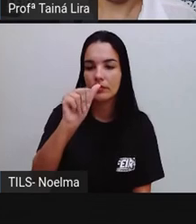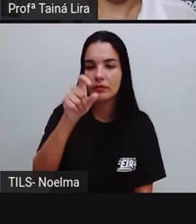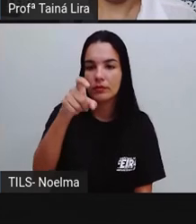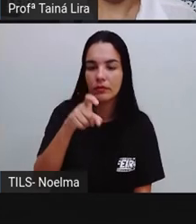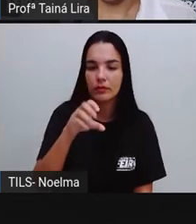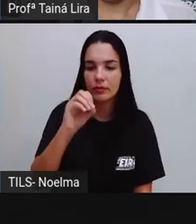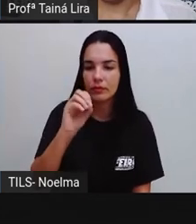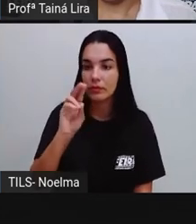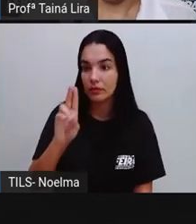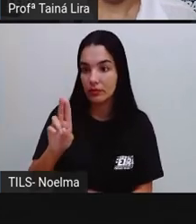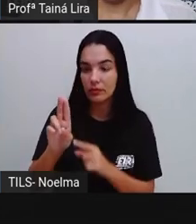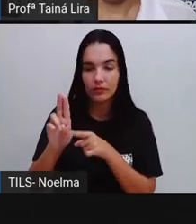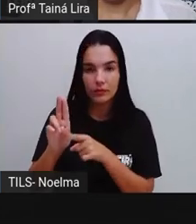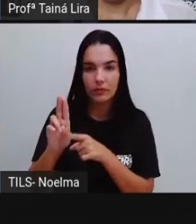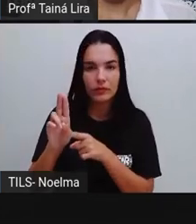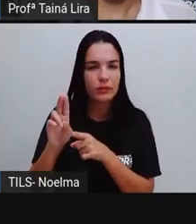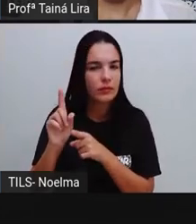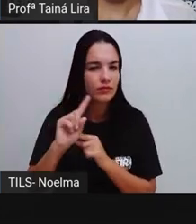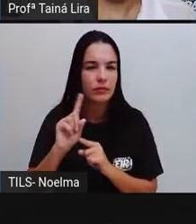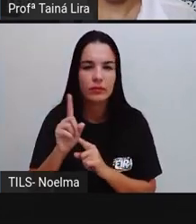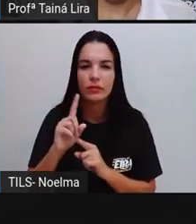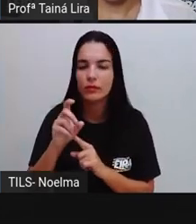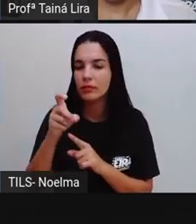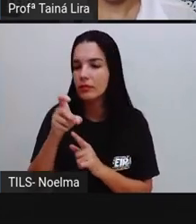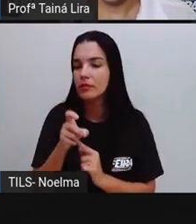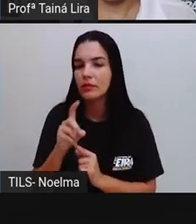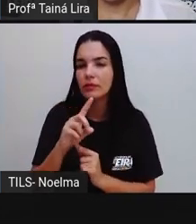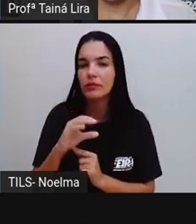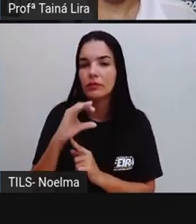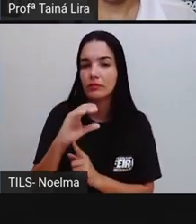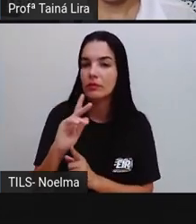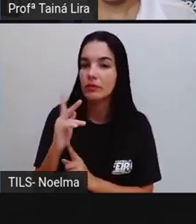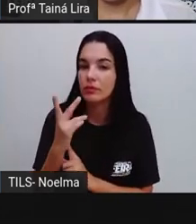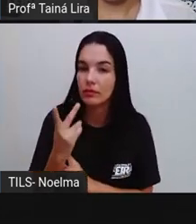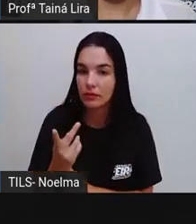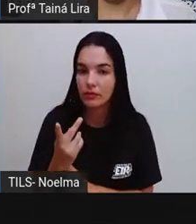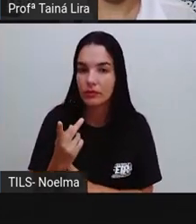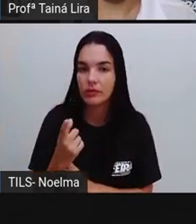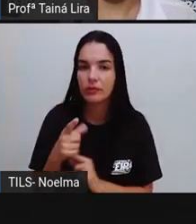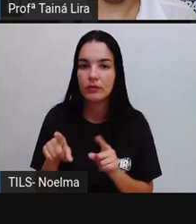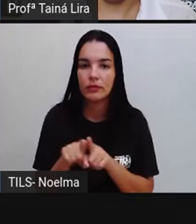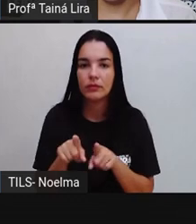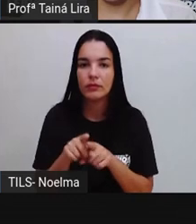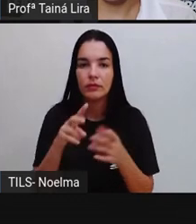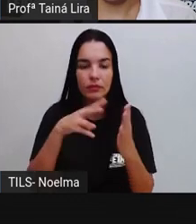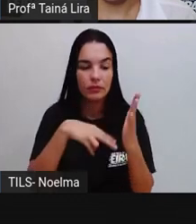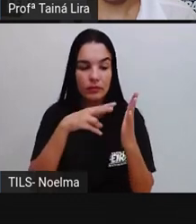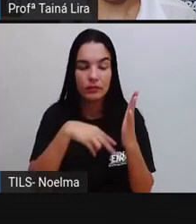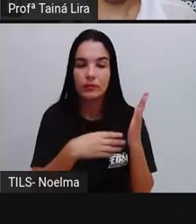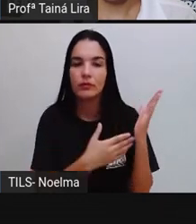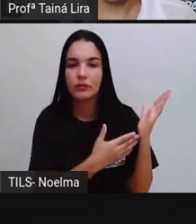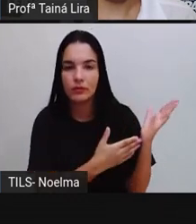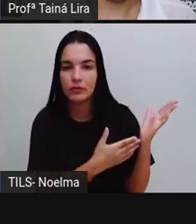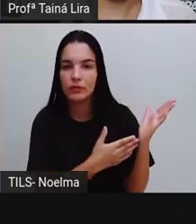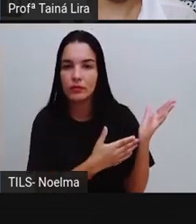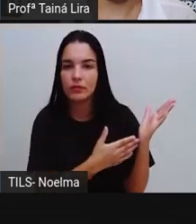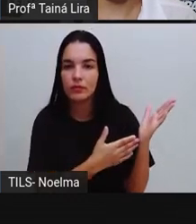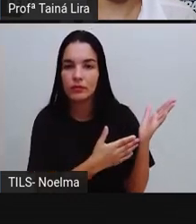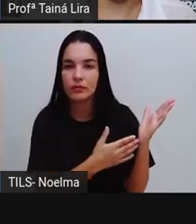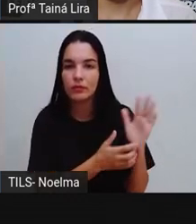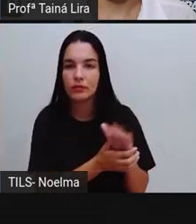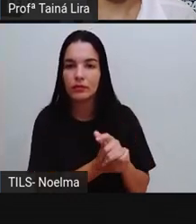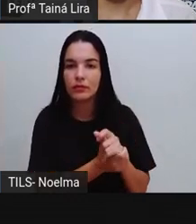Chupou chupeta, Chuchou a tomada, Levou um choque, Teve